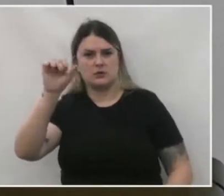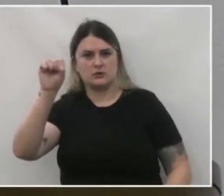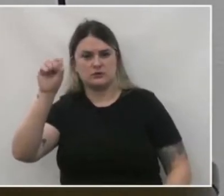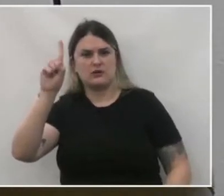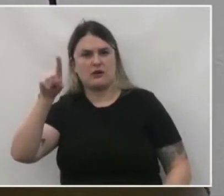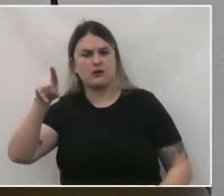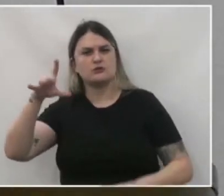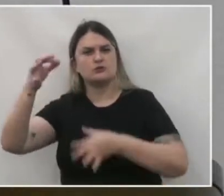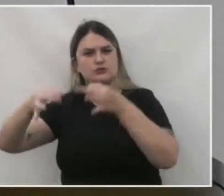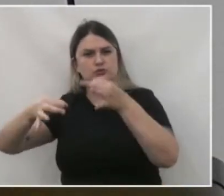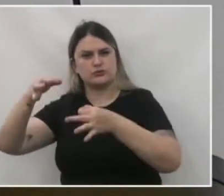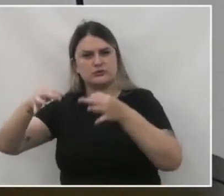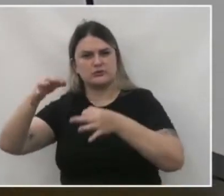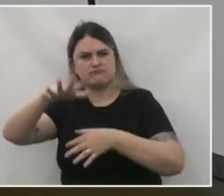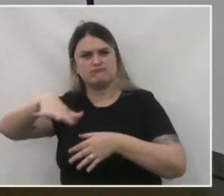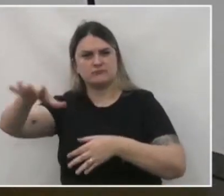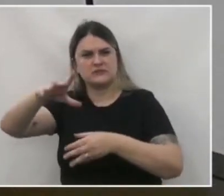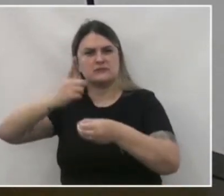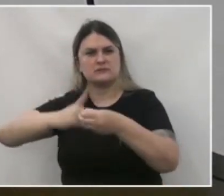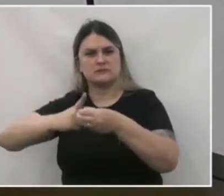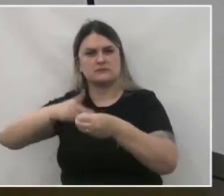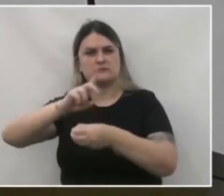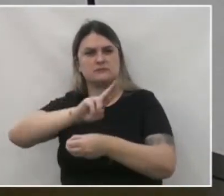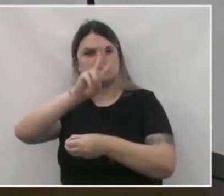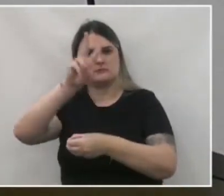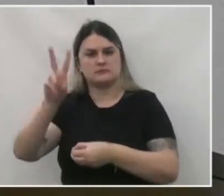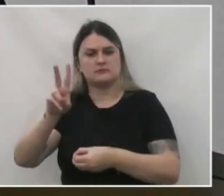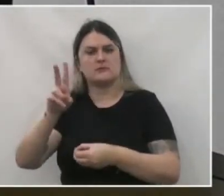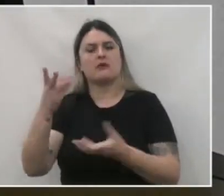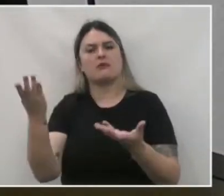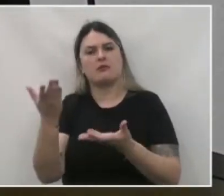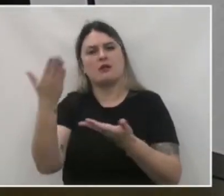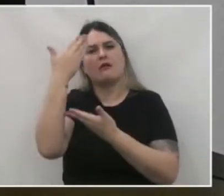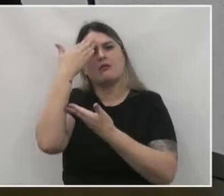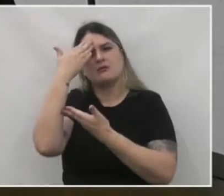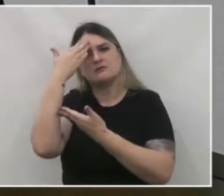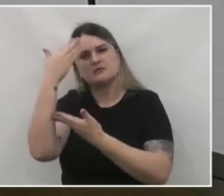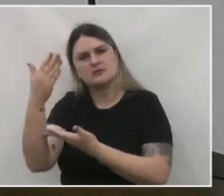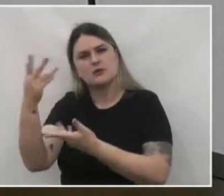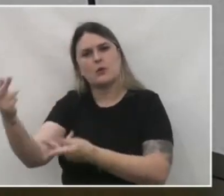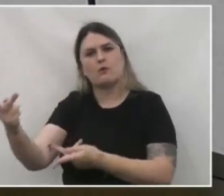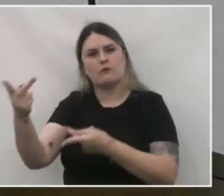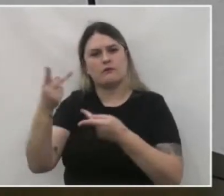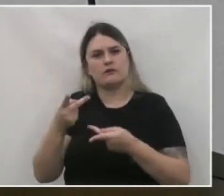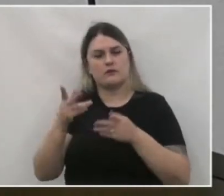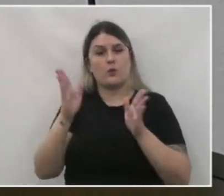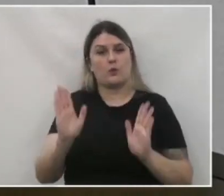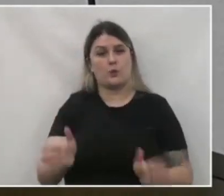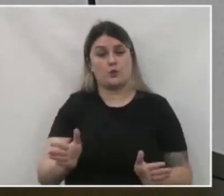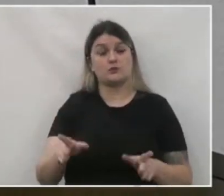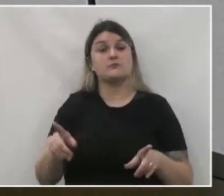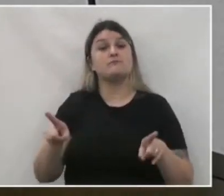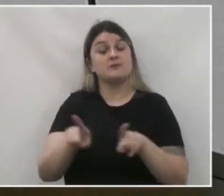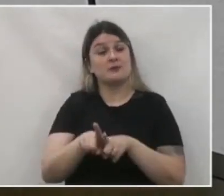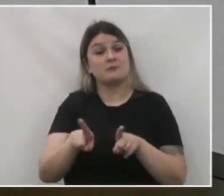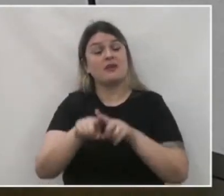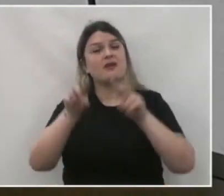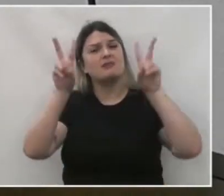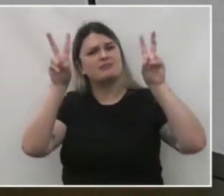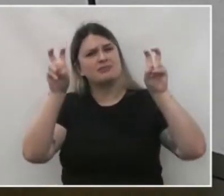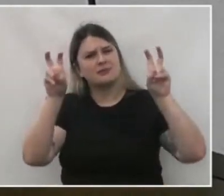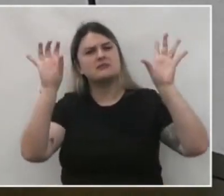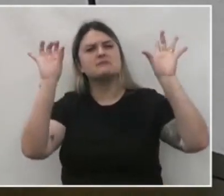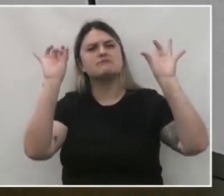da Vara de Infância da Comarca de Neon da Vitória, gostaria de agradecer o convite pela fala de hoje, ainda mais sobre um tema tão